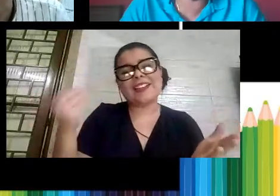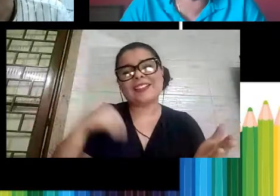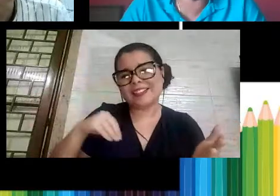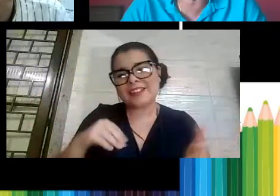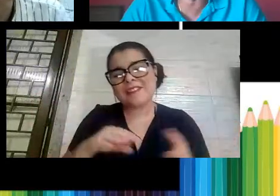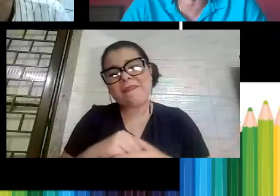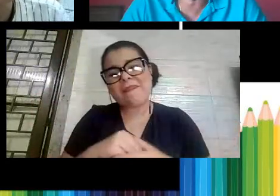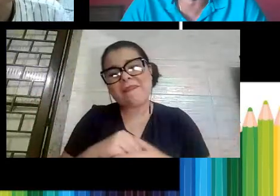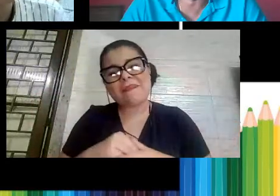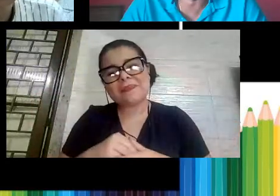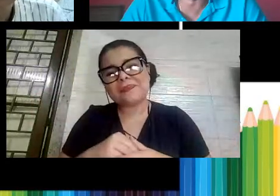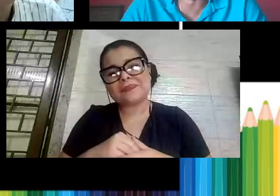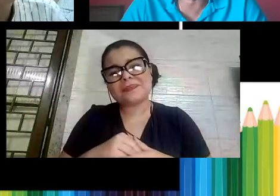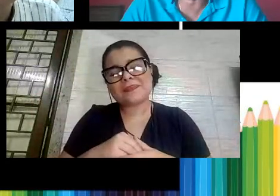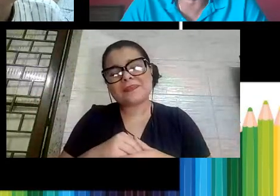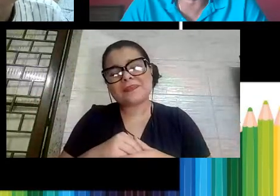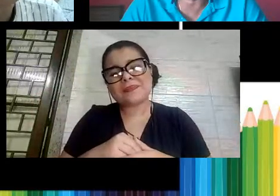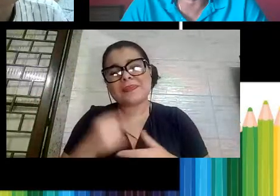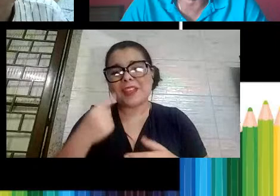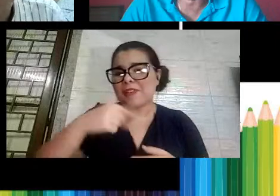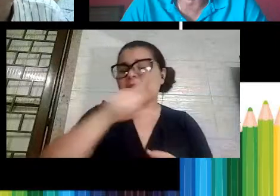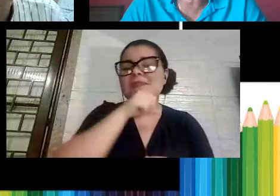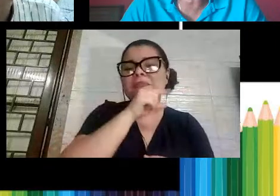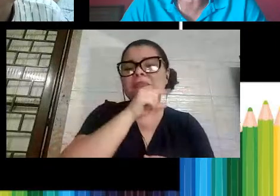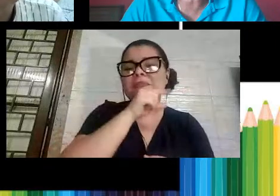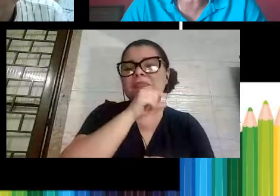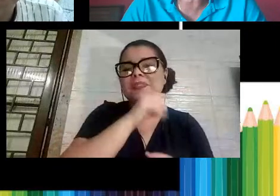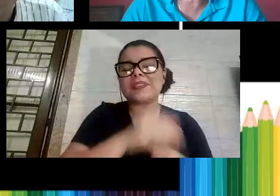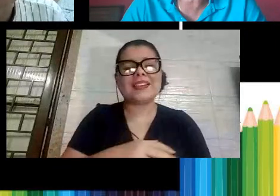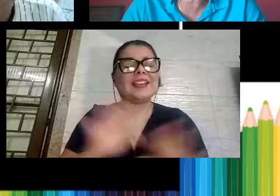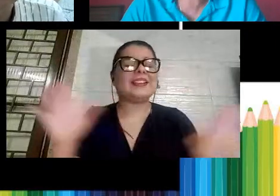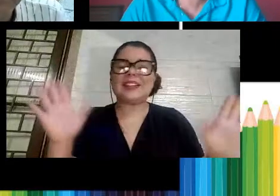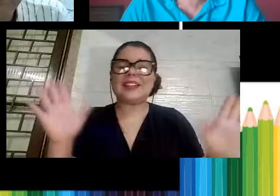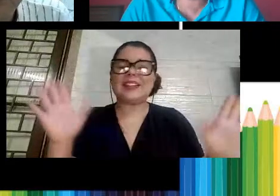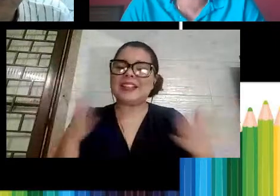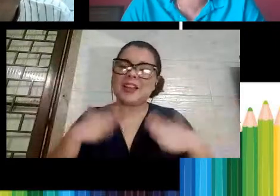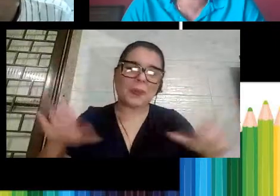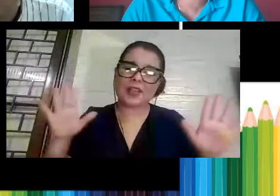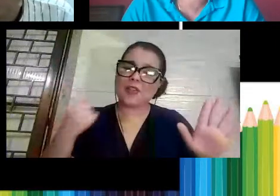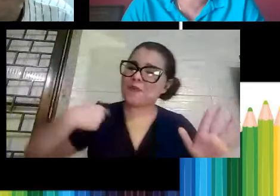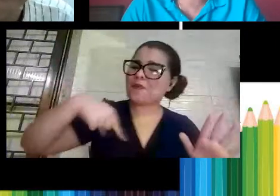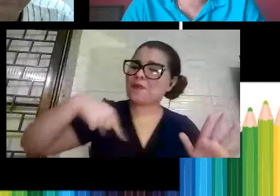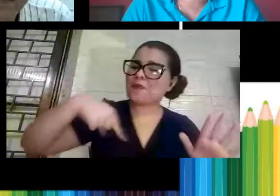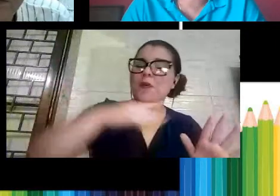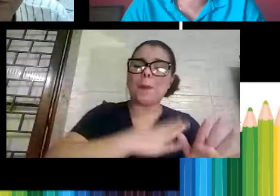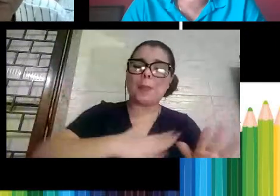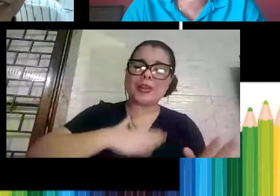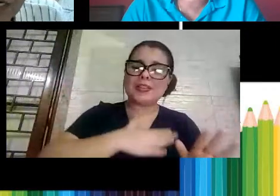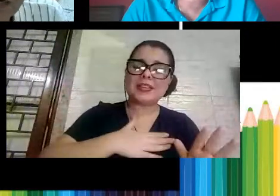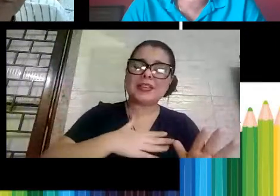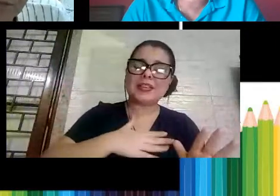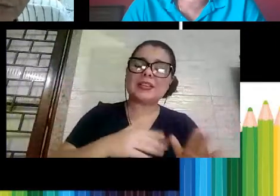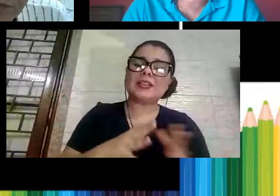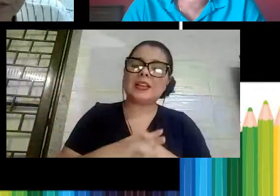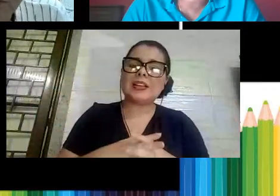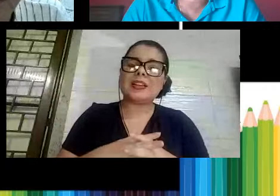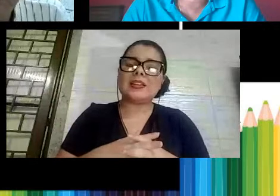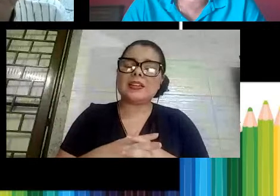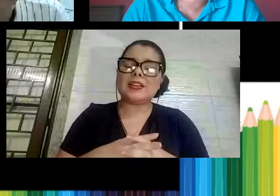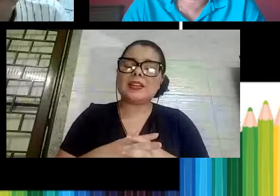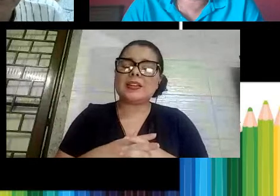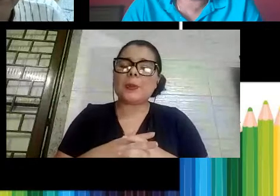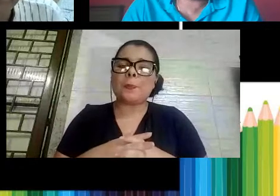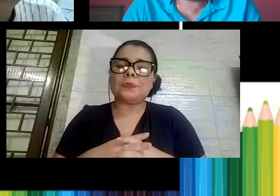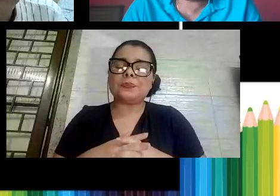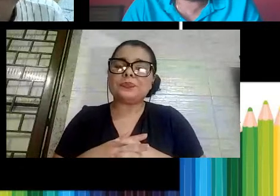paga a passagem do trem, eu desço em Nilópolis, e tranquilo, e vou com o maior prazer, eu já trabalhei com o PVNC, com o Educafro, com o